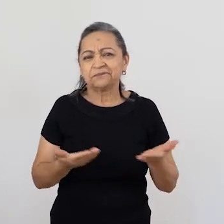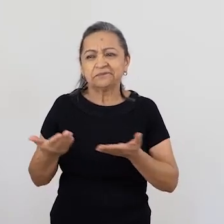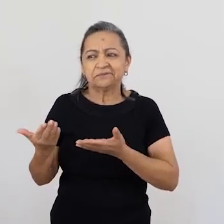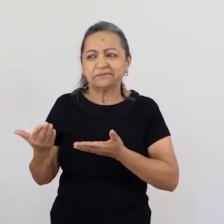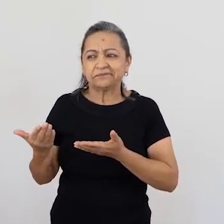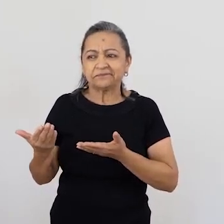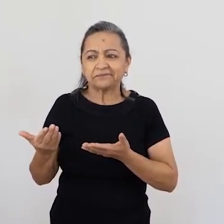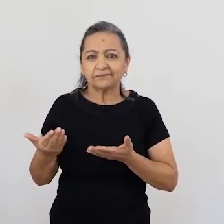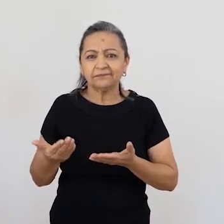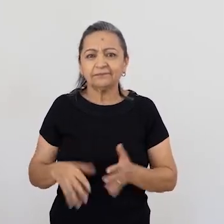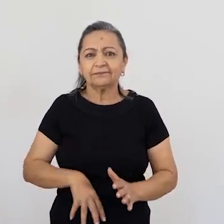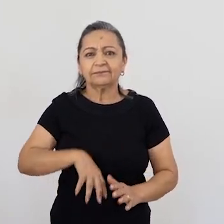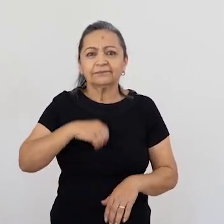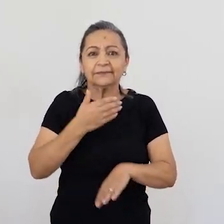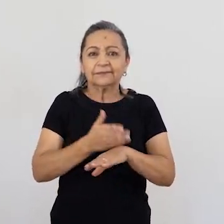agora.